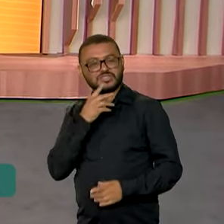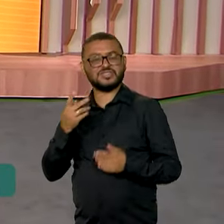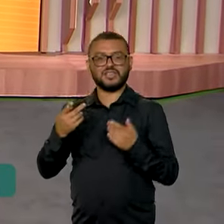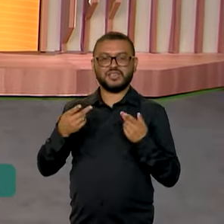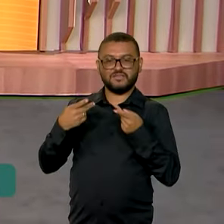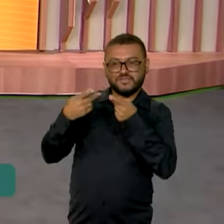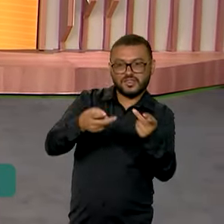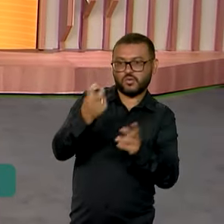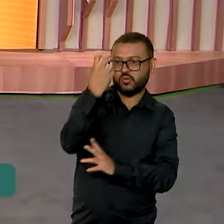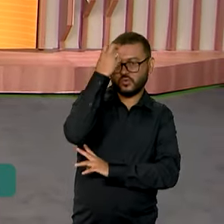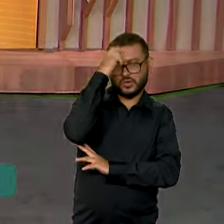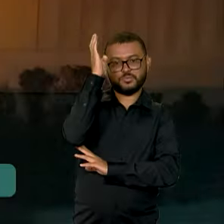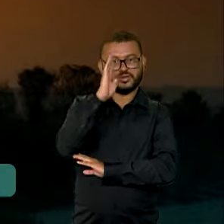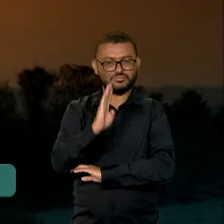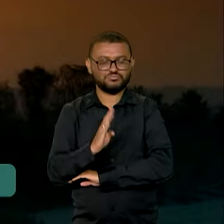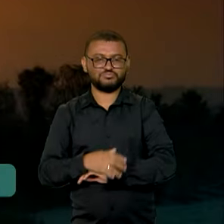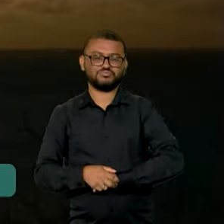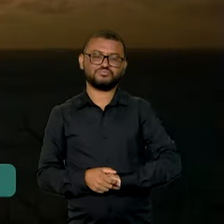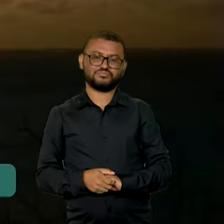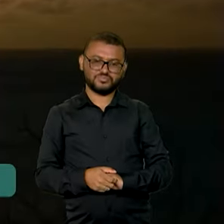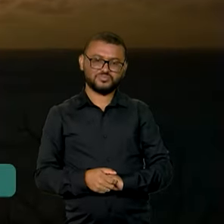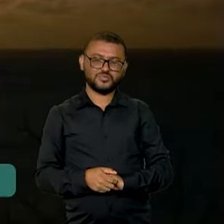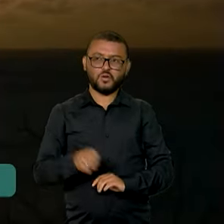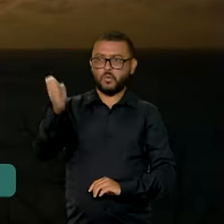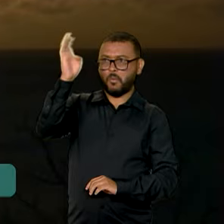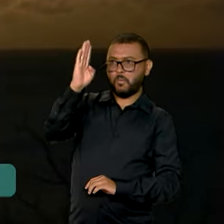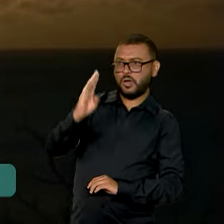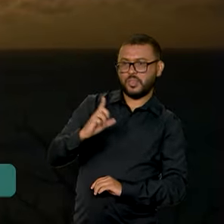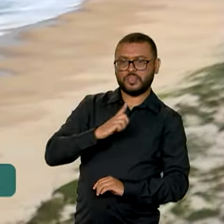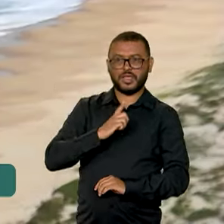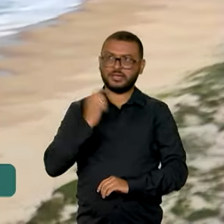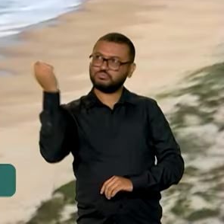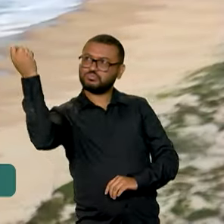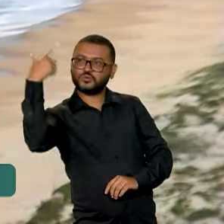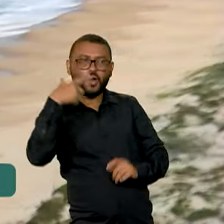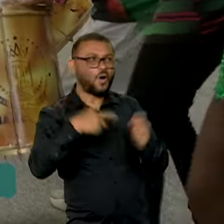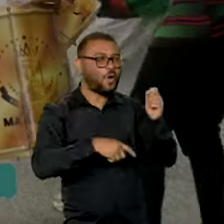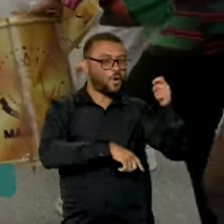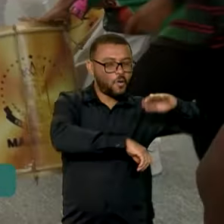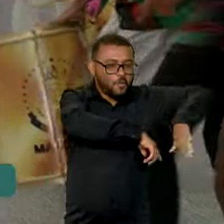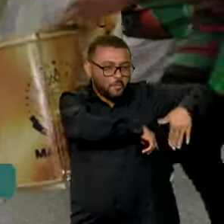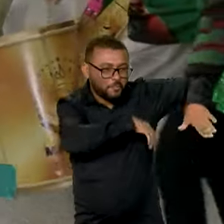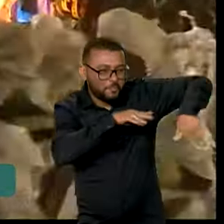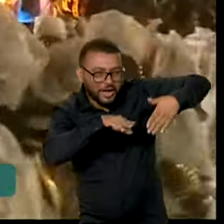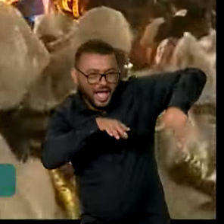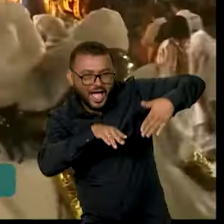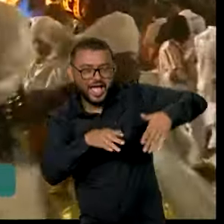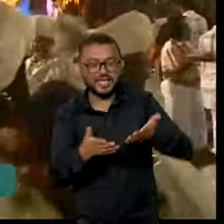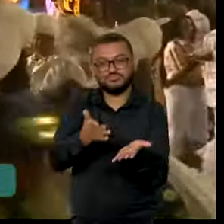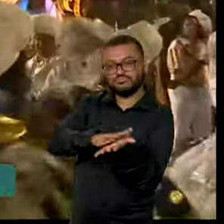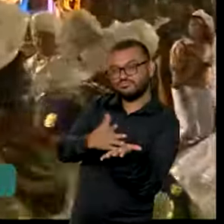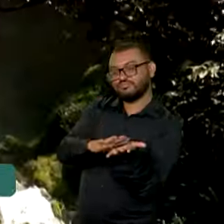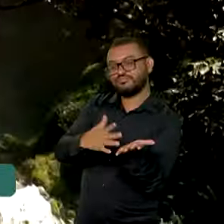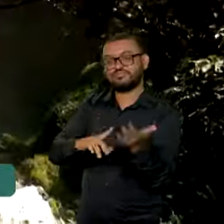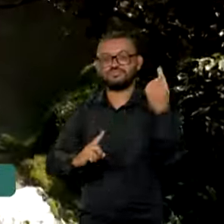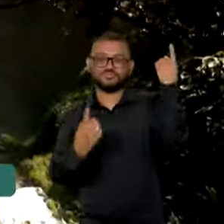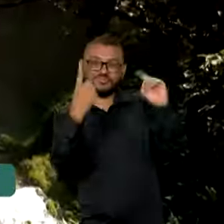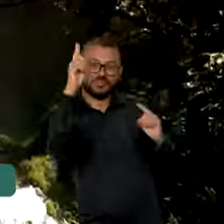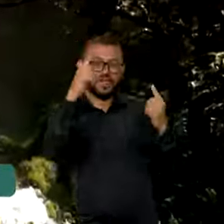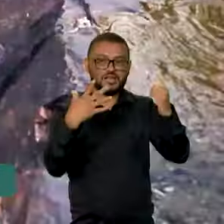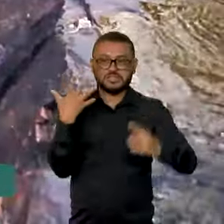e a nossa cultura. O Brasil tem sol, praias, samba, carnaval,